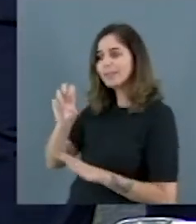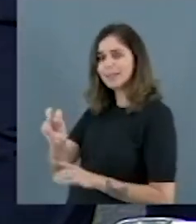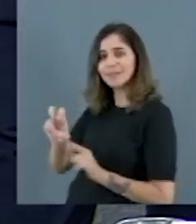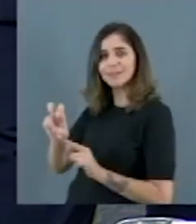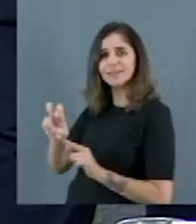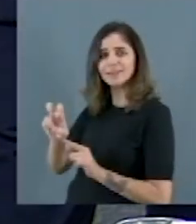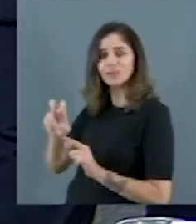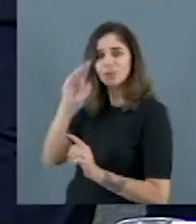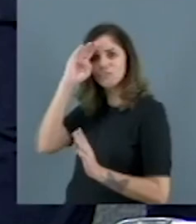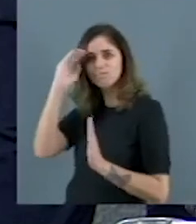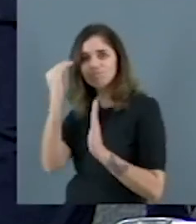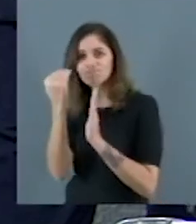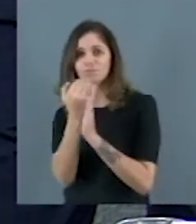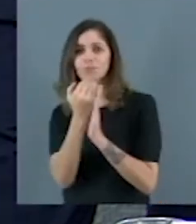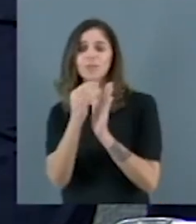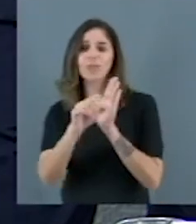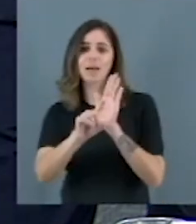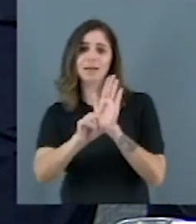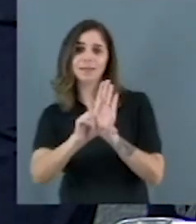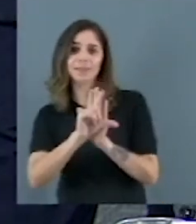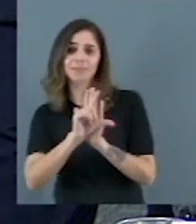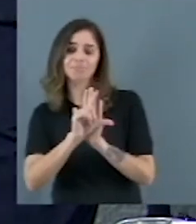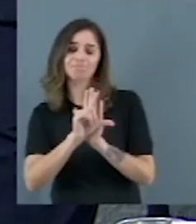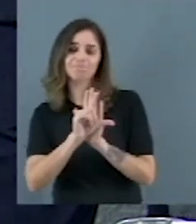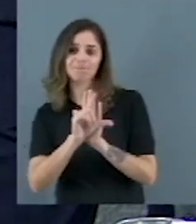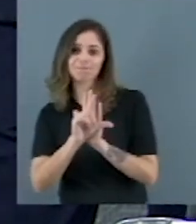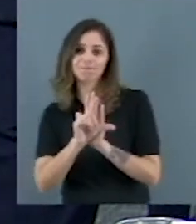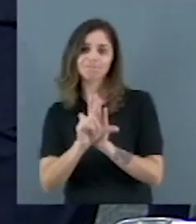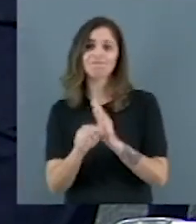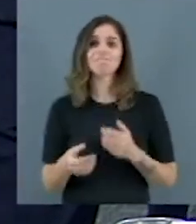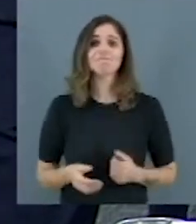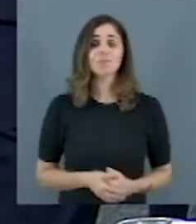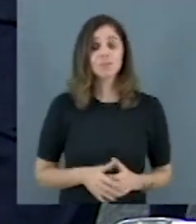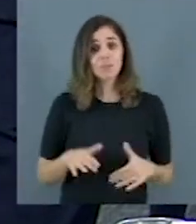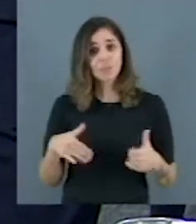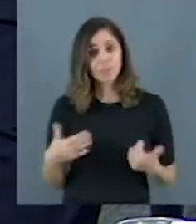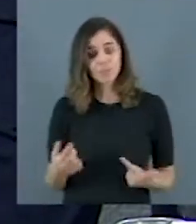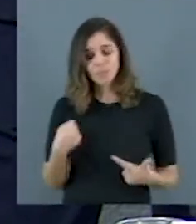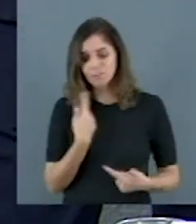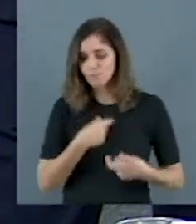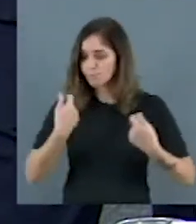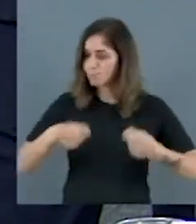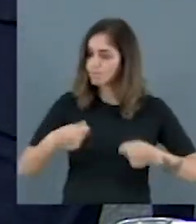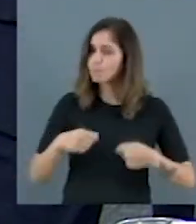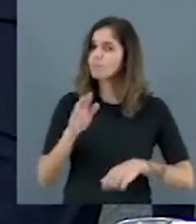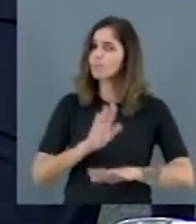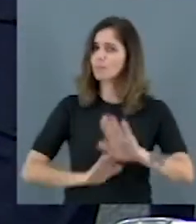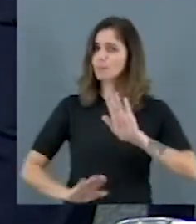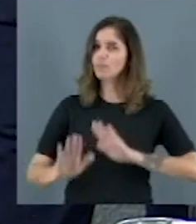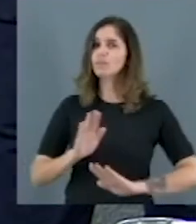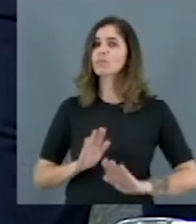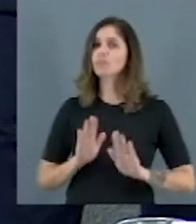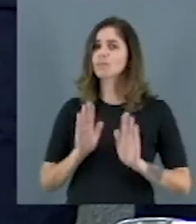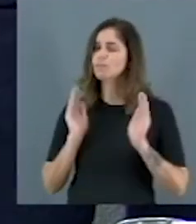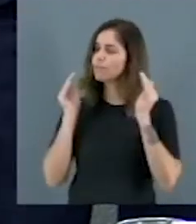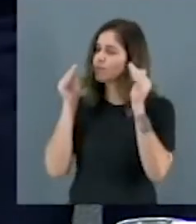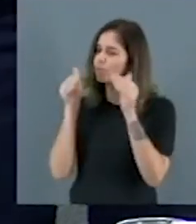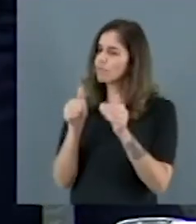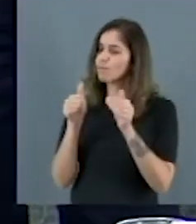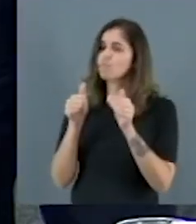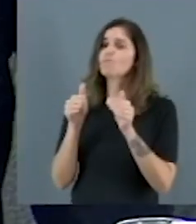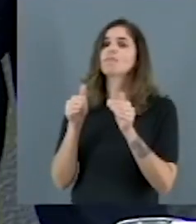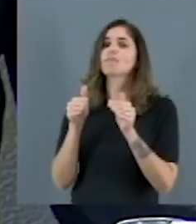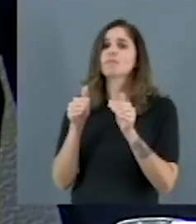solicitando é que nós possamos, de fato, com muito cuidado, olhar o tema da violência, entender a